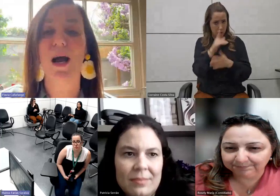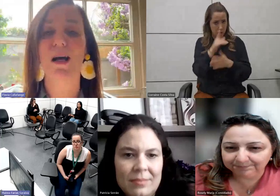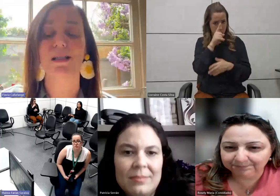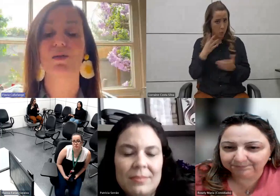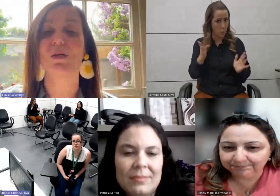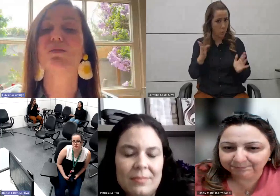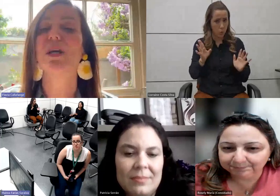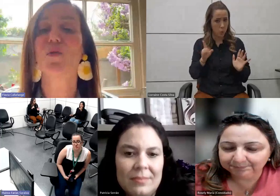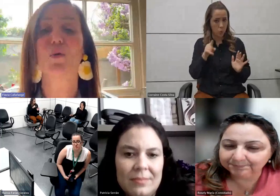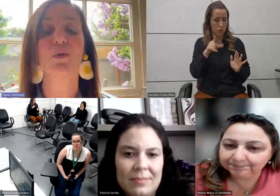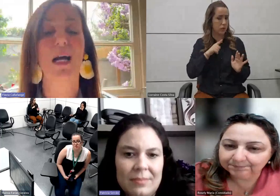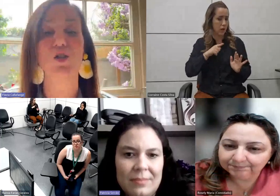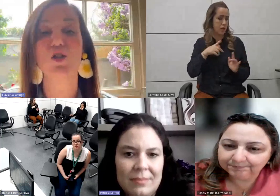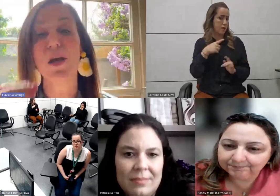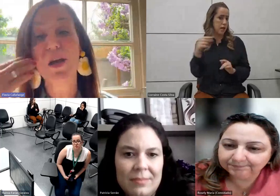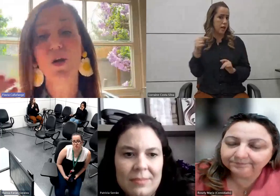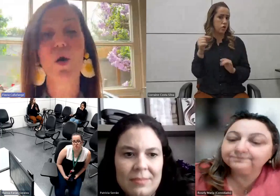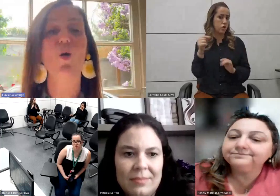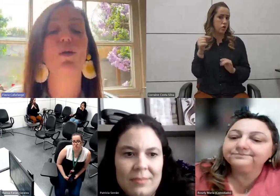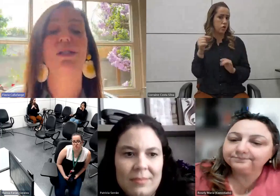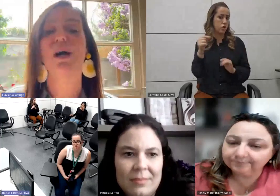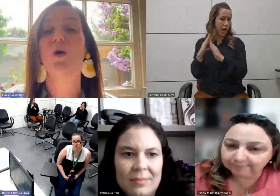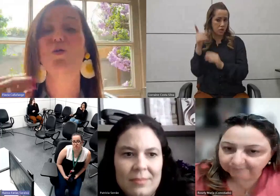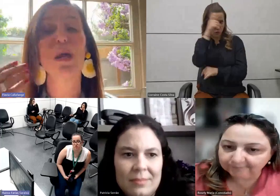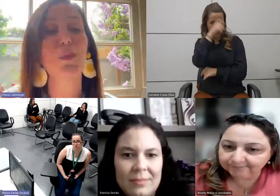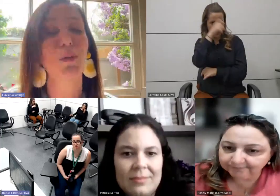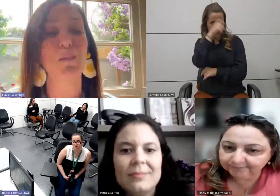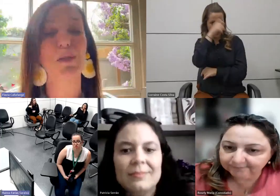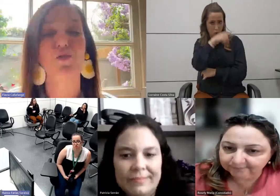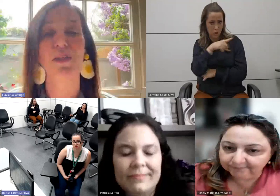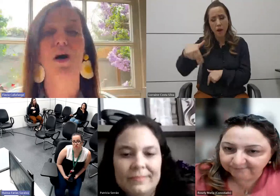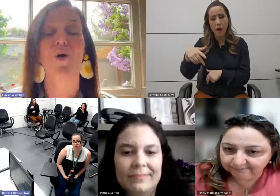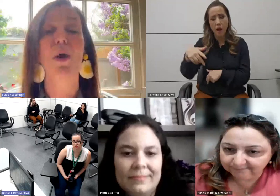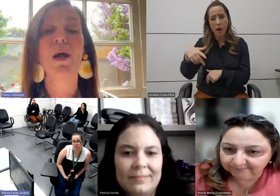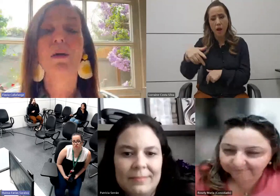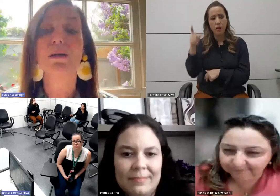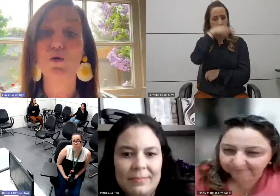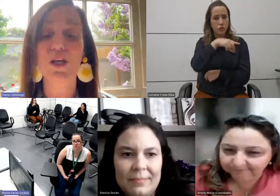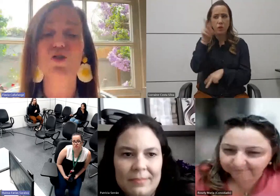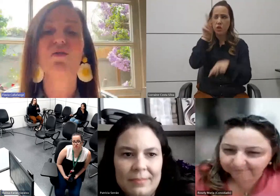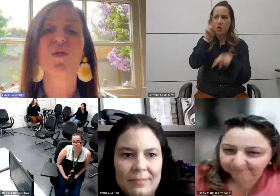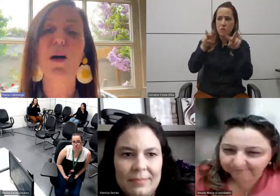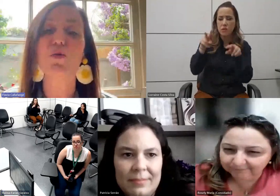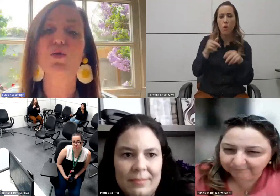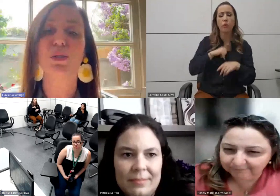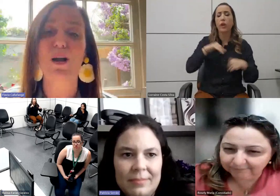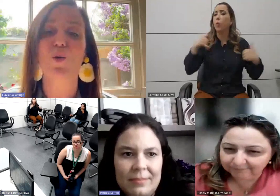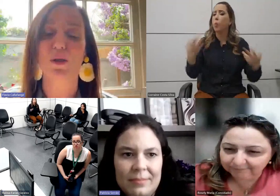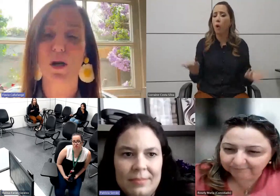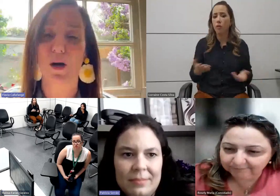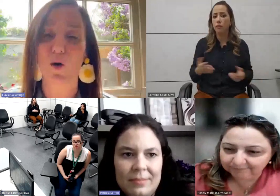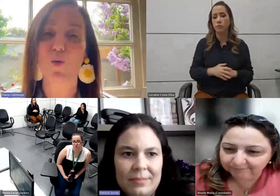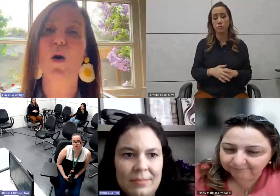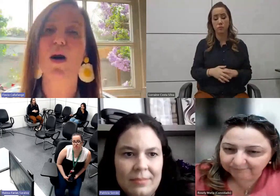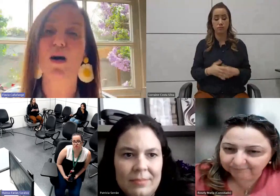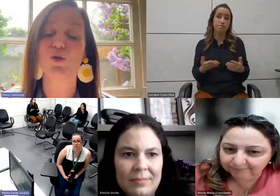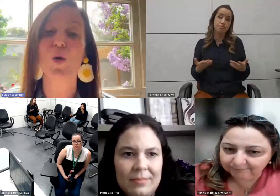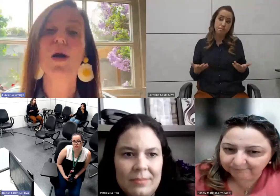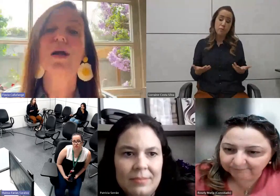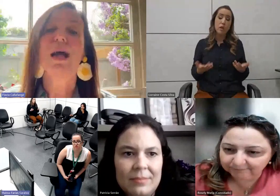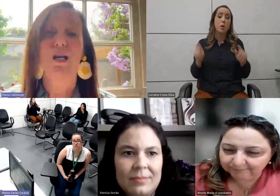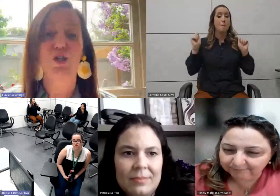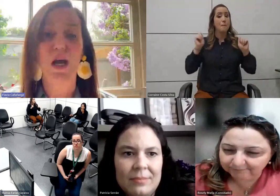você sai de casa, você não tem dificuldade de locomoção, não tem problema com visão. Então, gente, vamos usar o cordão